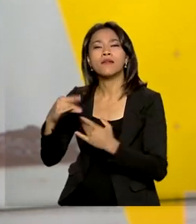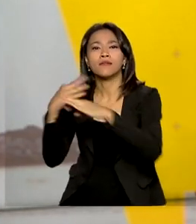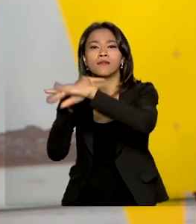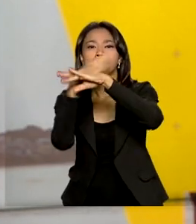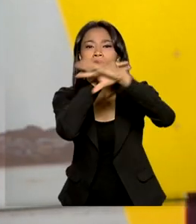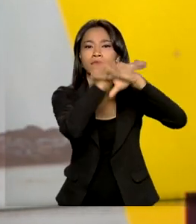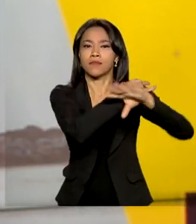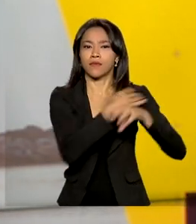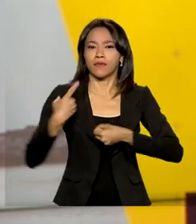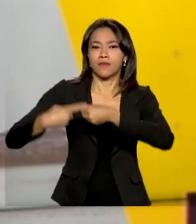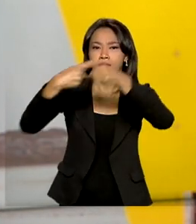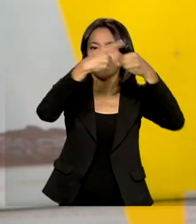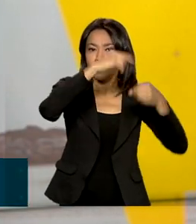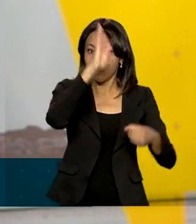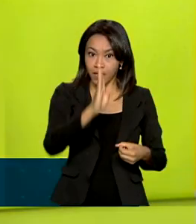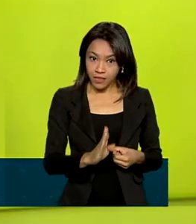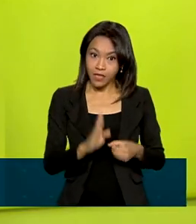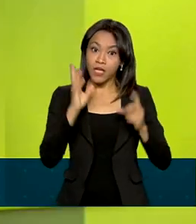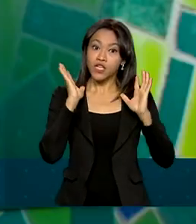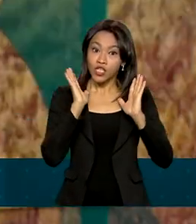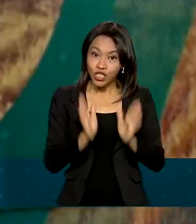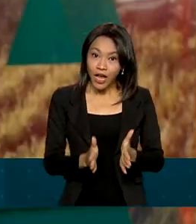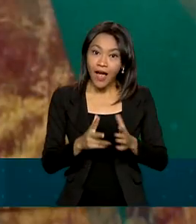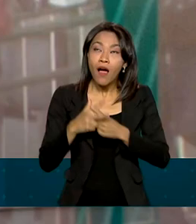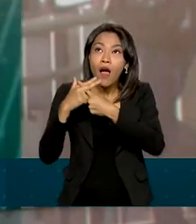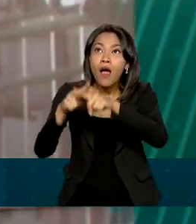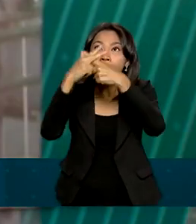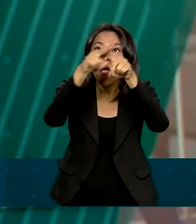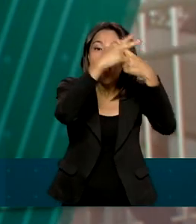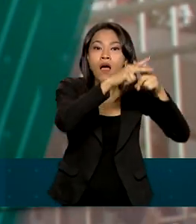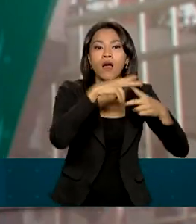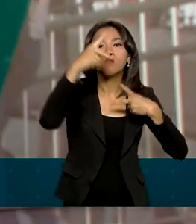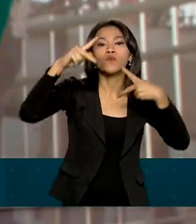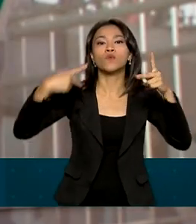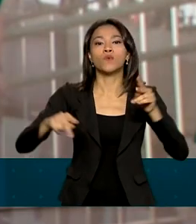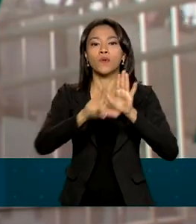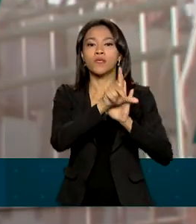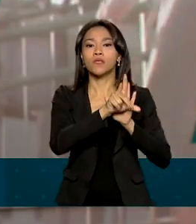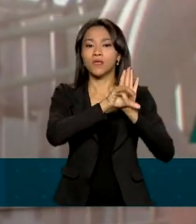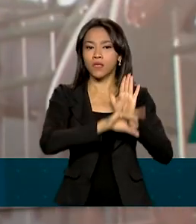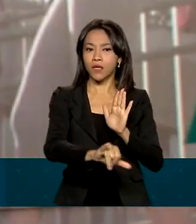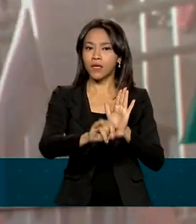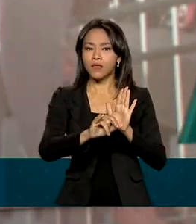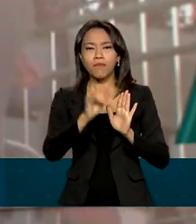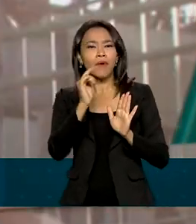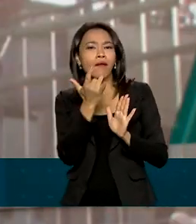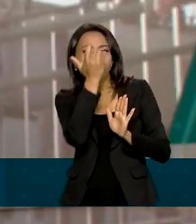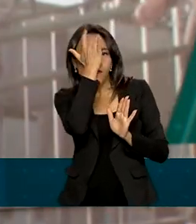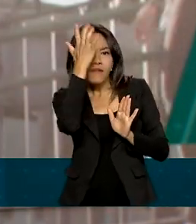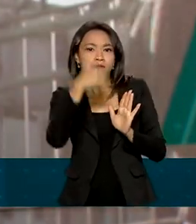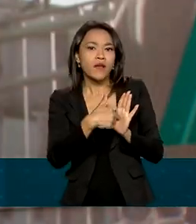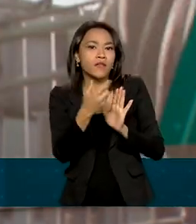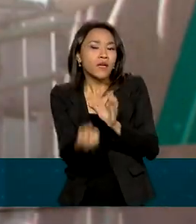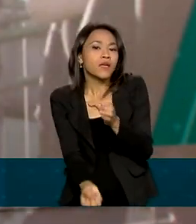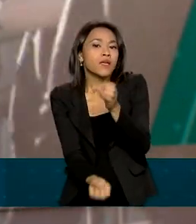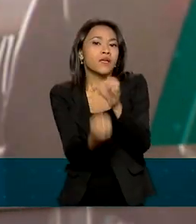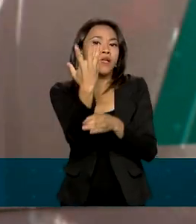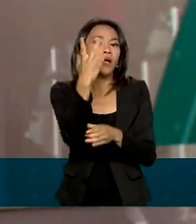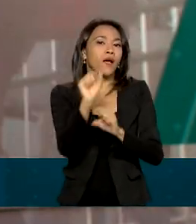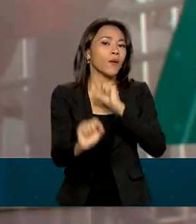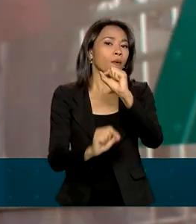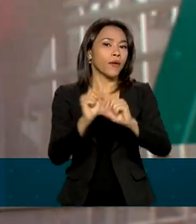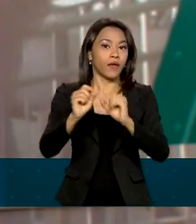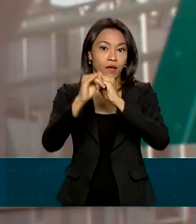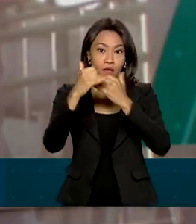atualizaram as legislações locais para facilitar a implantação da internet 5G.